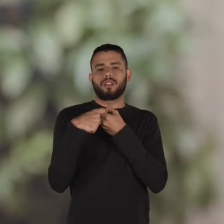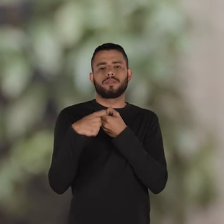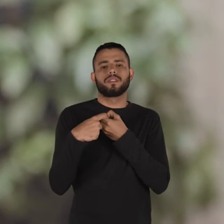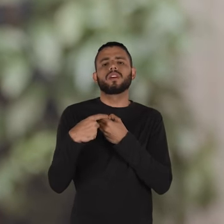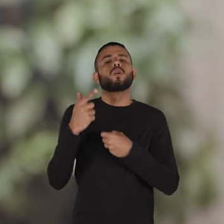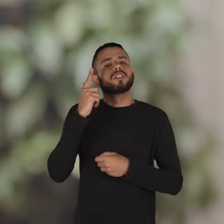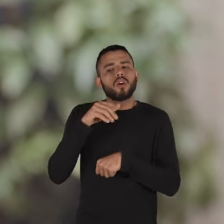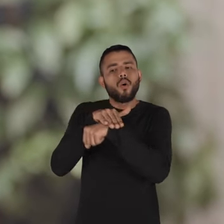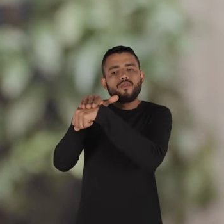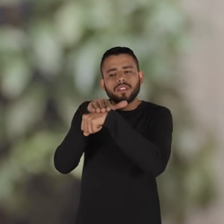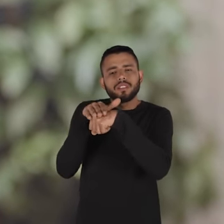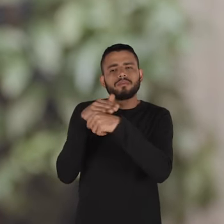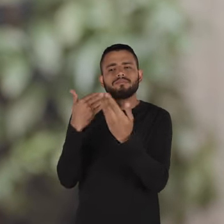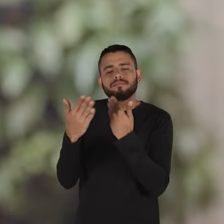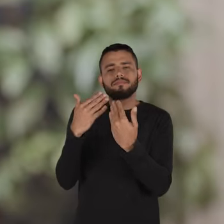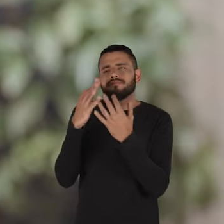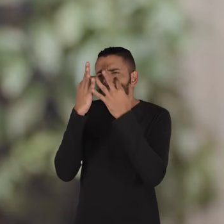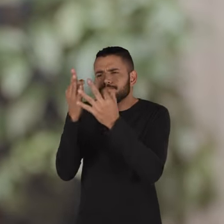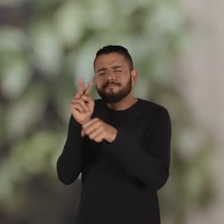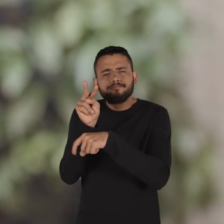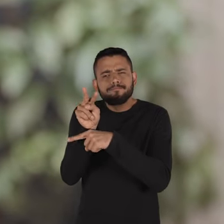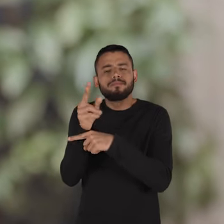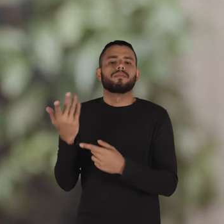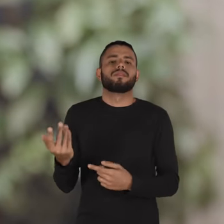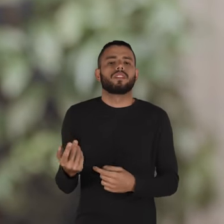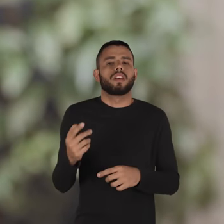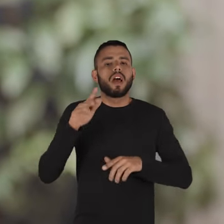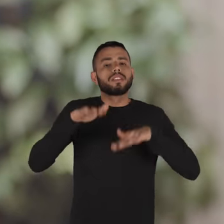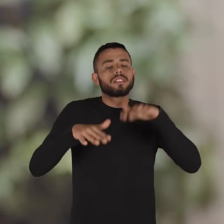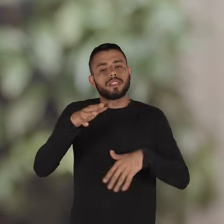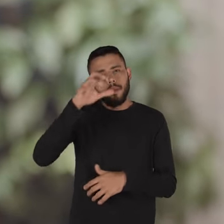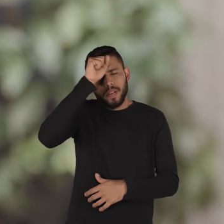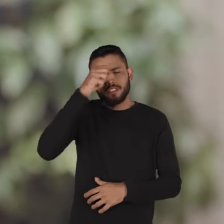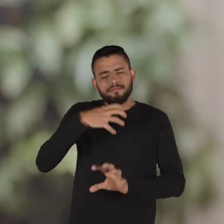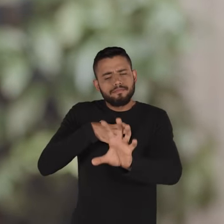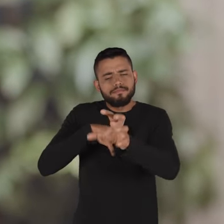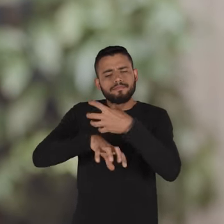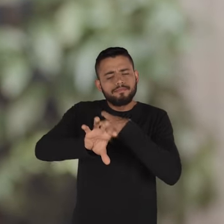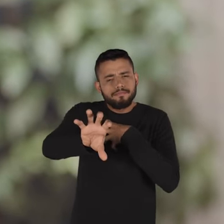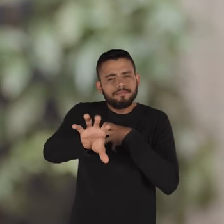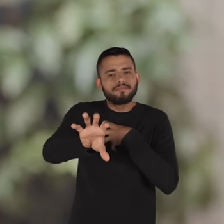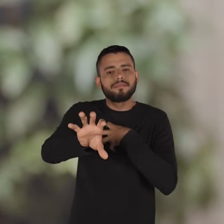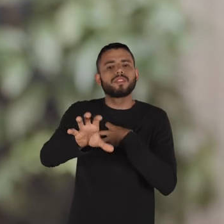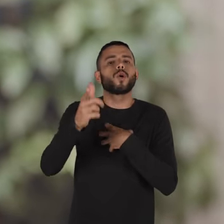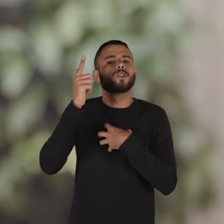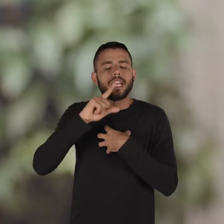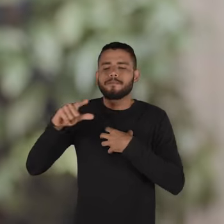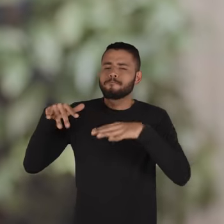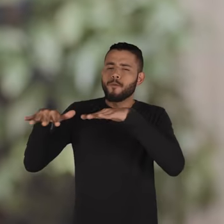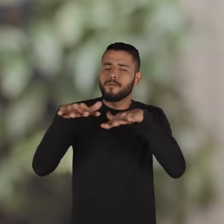que você consegue escutar mais você aprende a ficar mais calado uma vez que você aprende a sentir mais empatia você